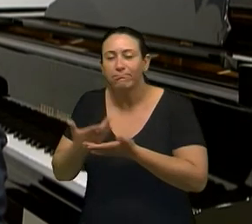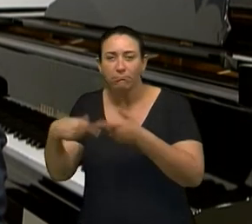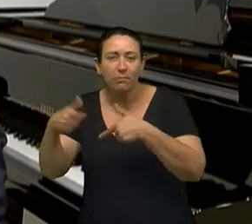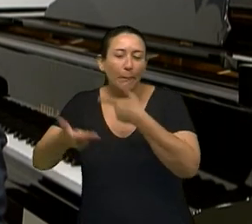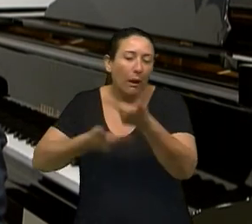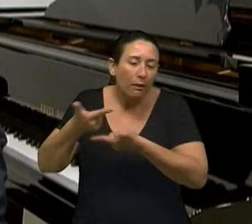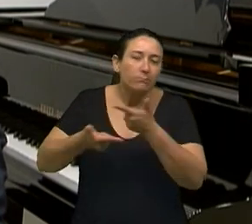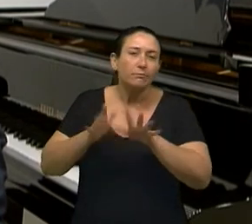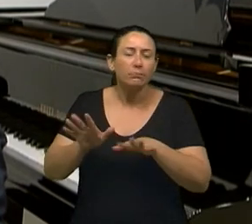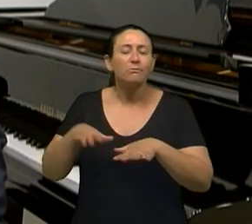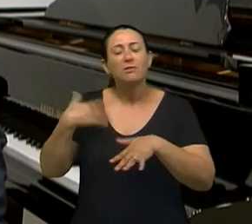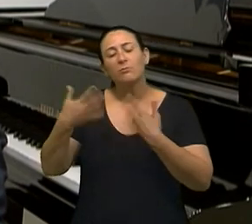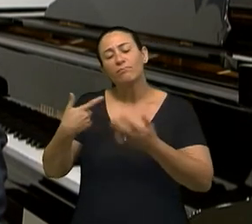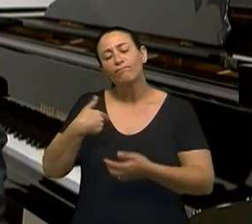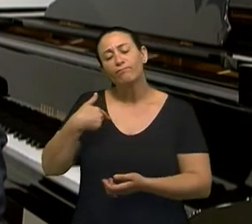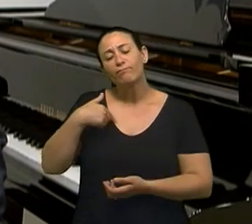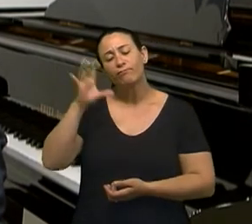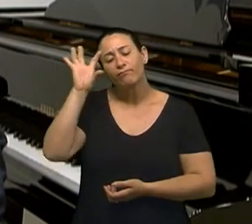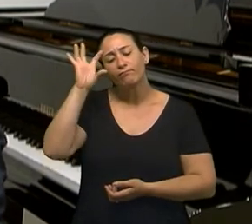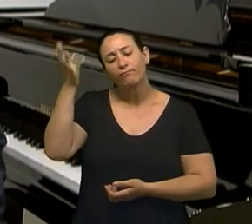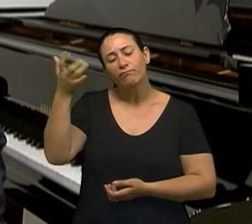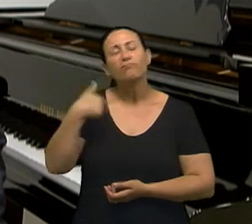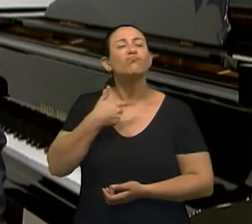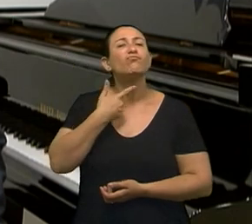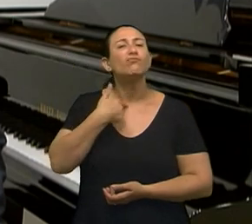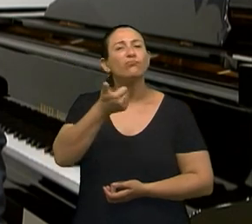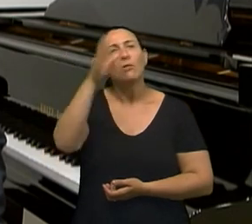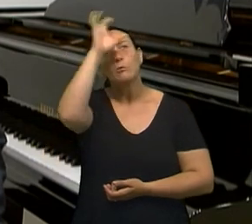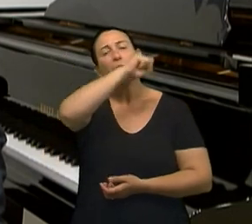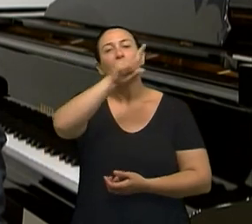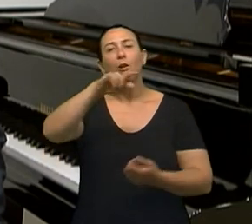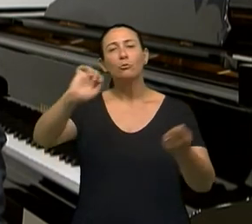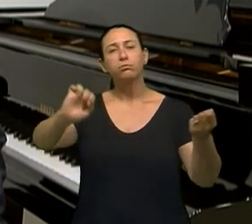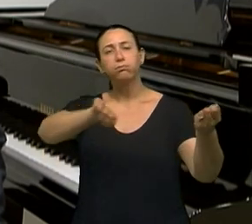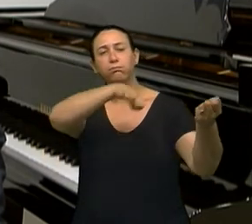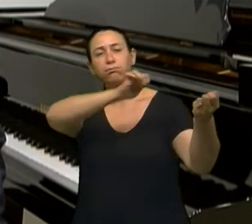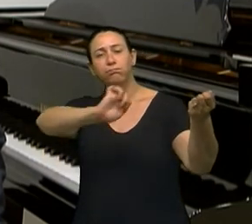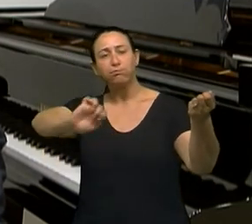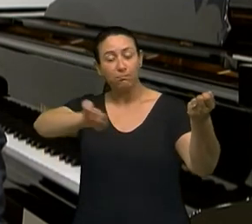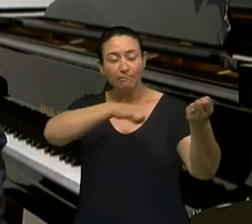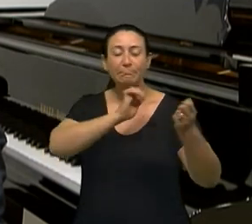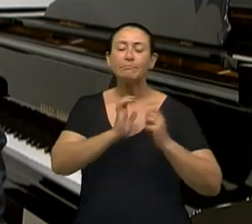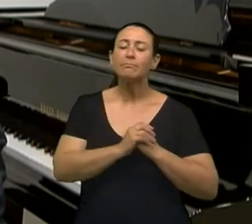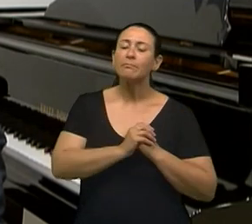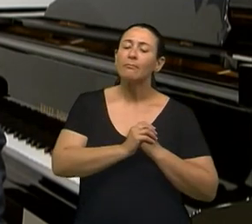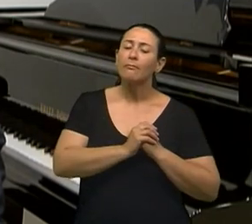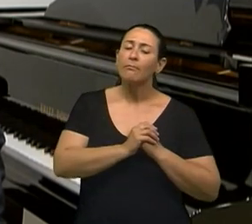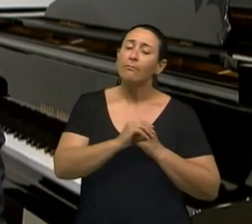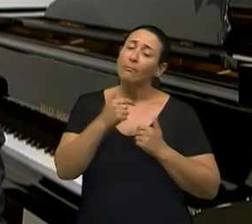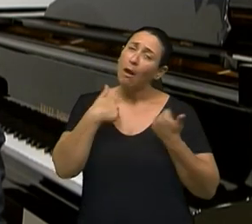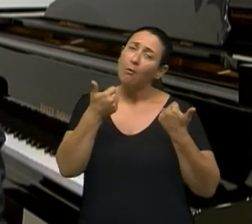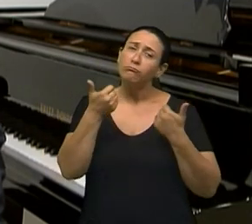a tocar um instrumento e comecei pelo violino. Escolhi a estação musical,